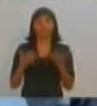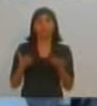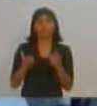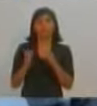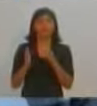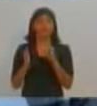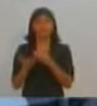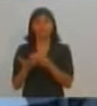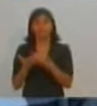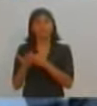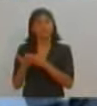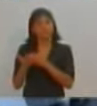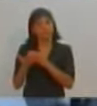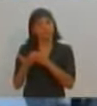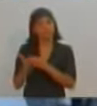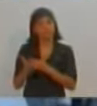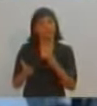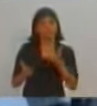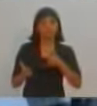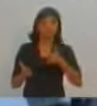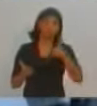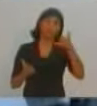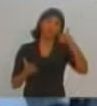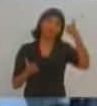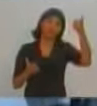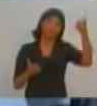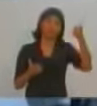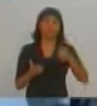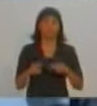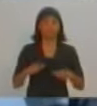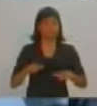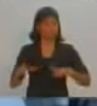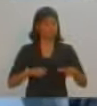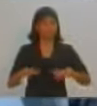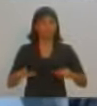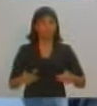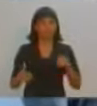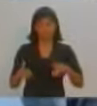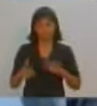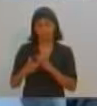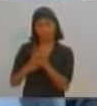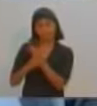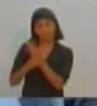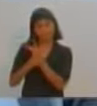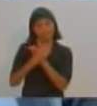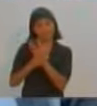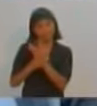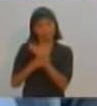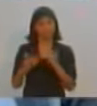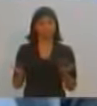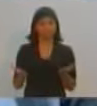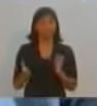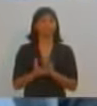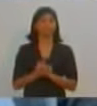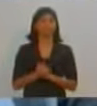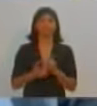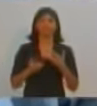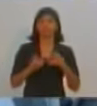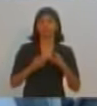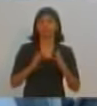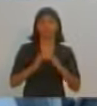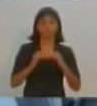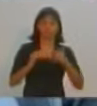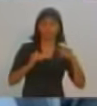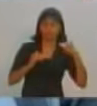propostas para a melhoria de emprego na cidade? A gente vê que muitas empresas hoje foram embora e praticamente muitas pessoas estão